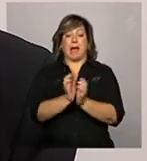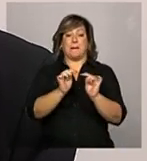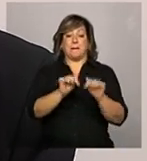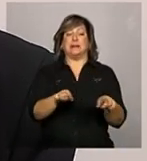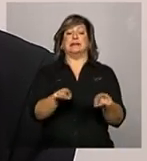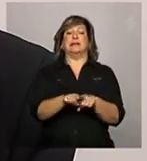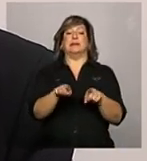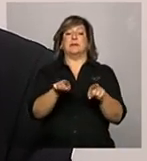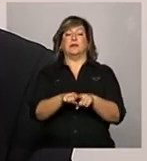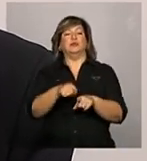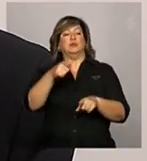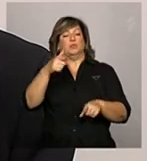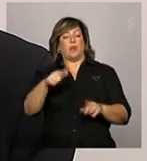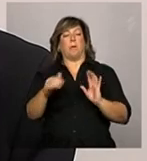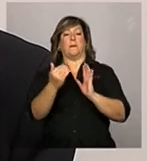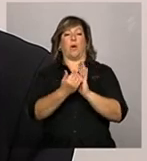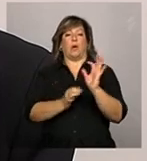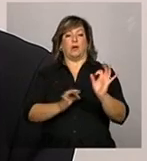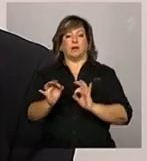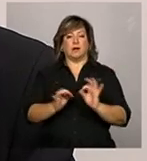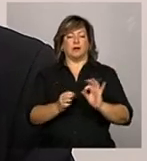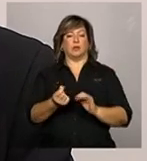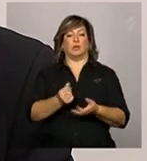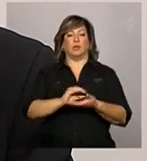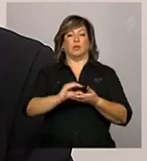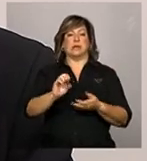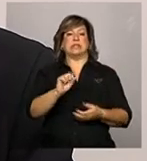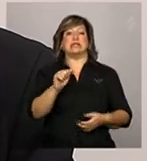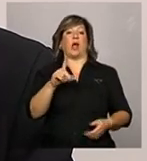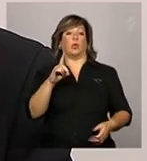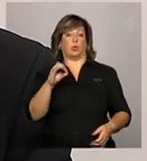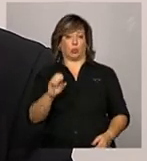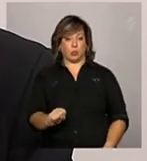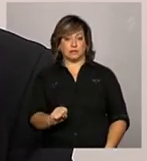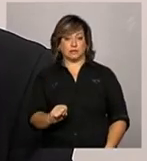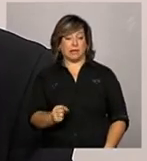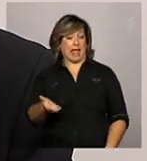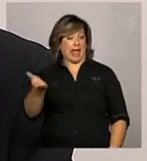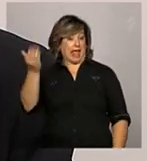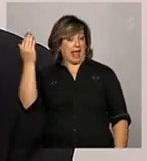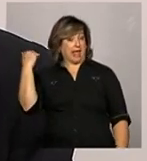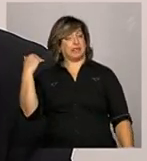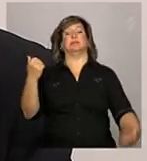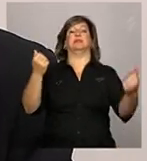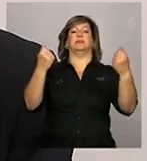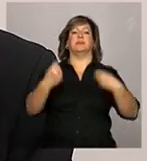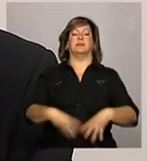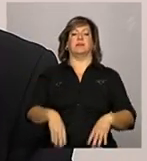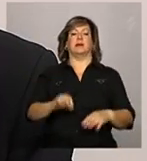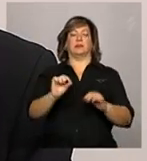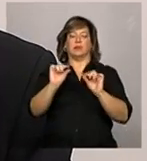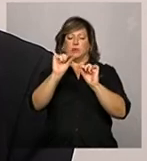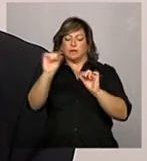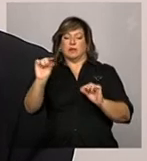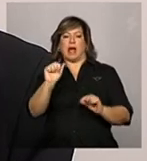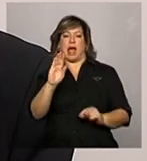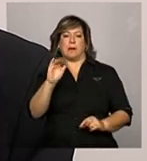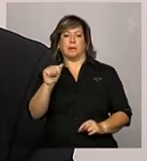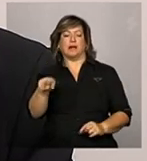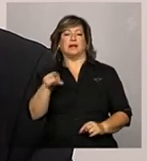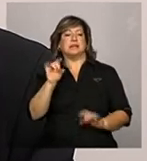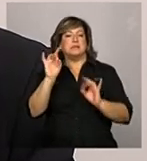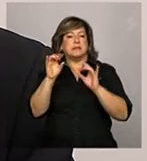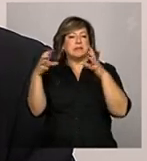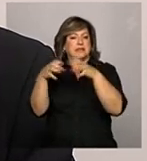reprogramação de recursos dos saldos. Antigamente, ela era declarada em uma aba específica do demonstrativo.